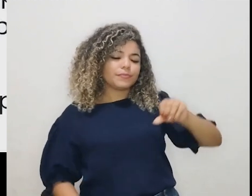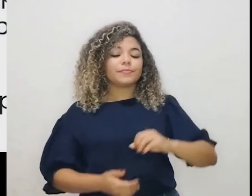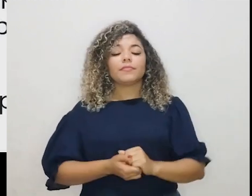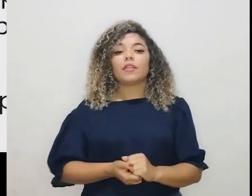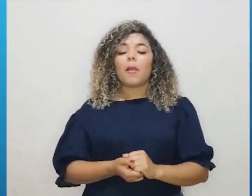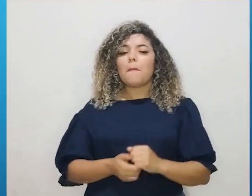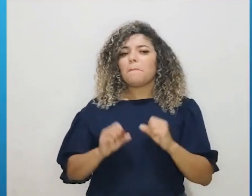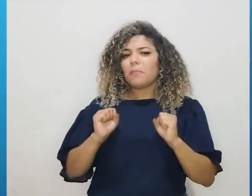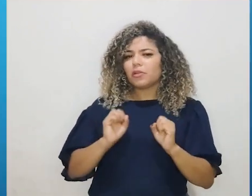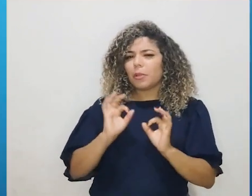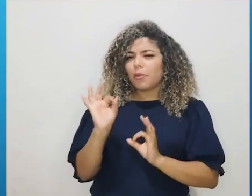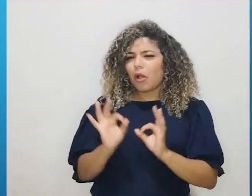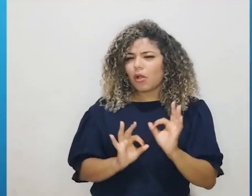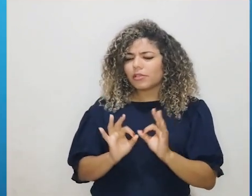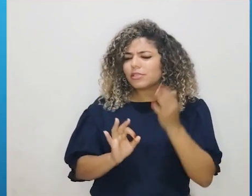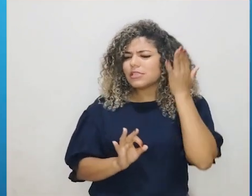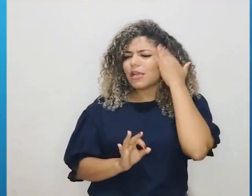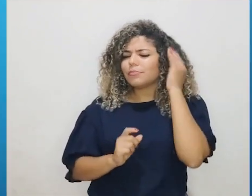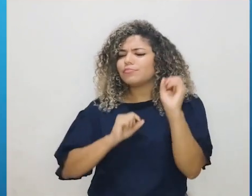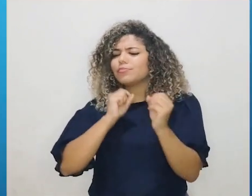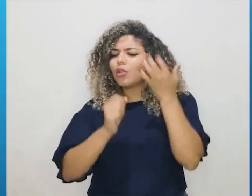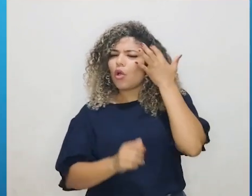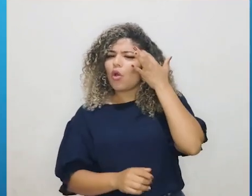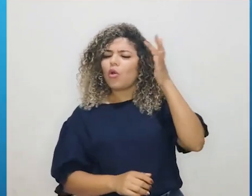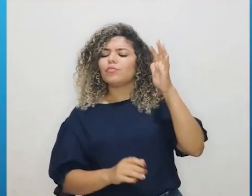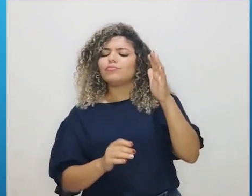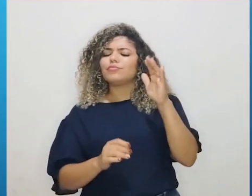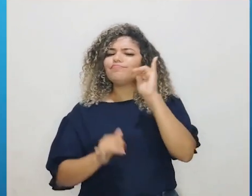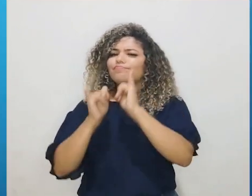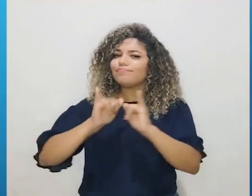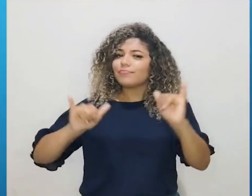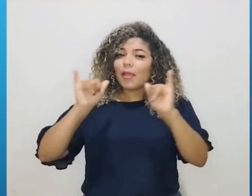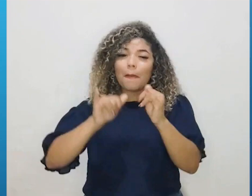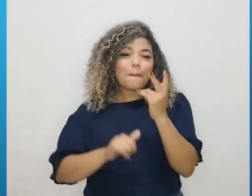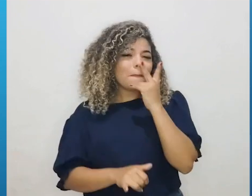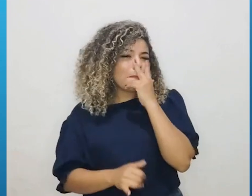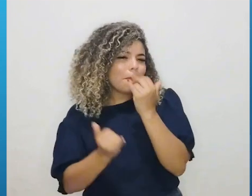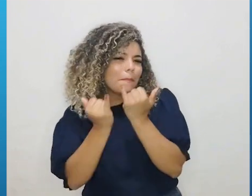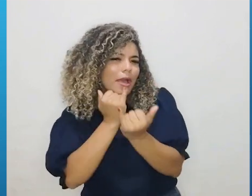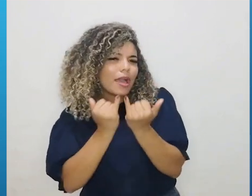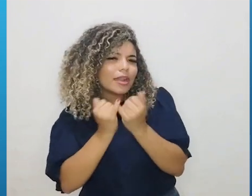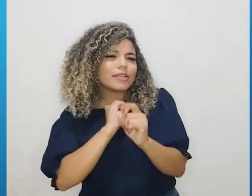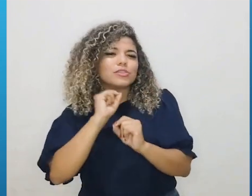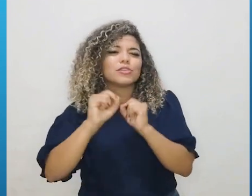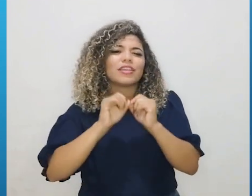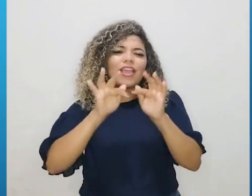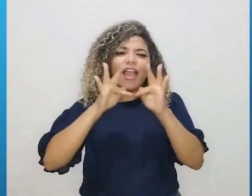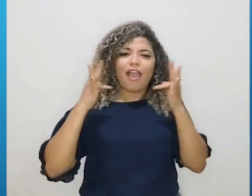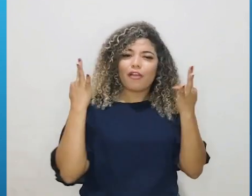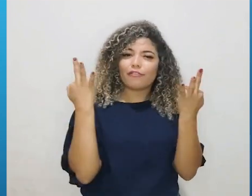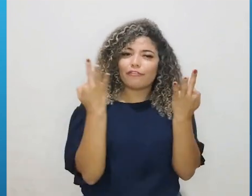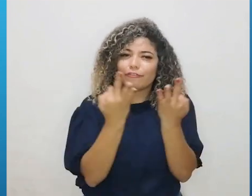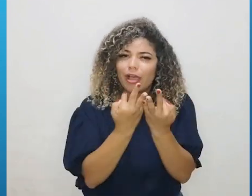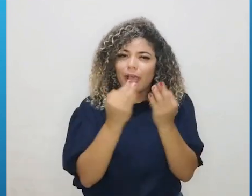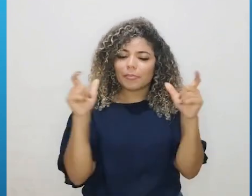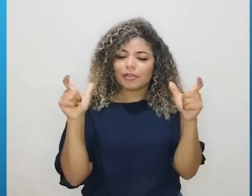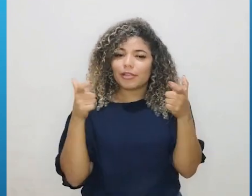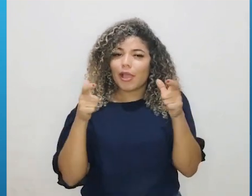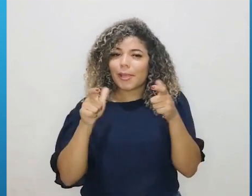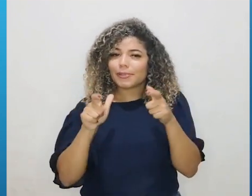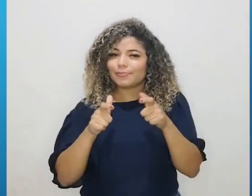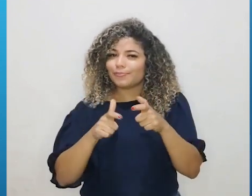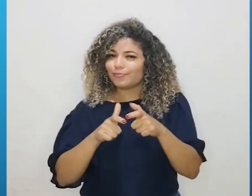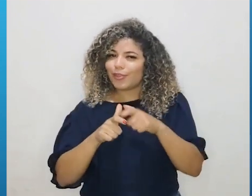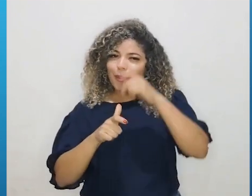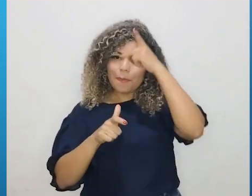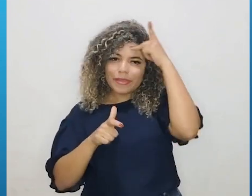tentar tirar algumas conclusões sobre esse dado. Parece que, aparentemente, as famílias estão diminuindo o